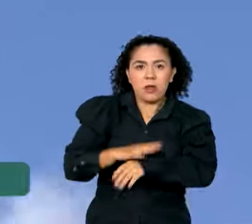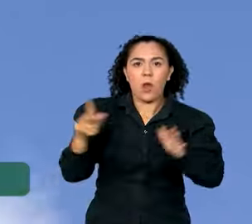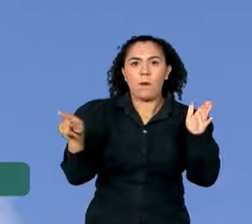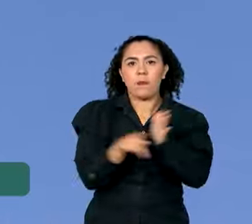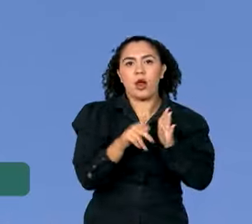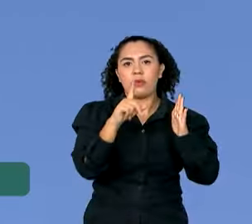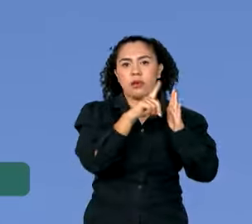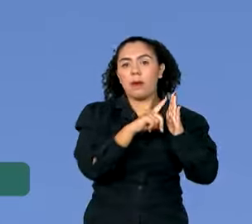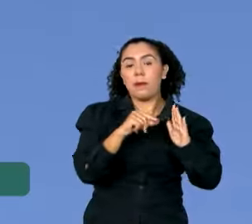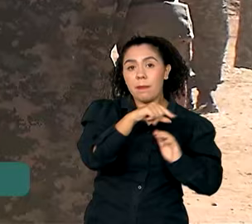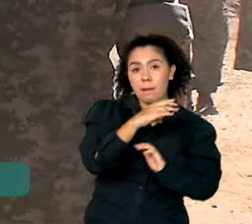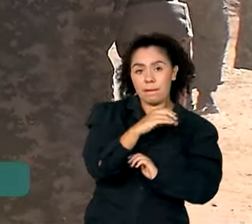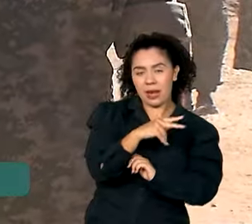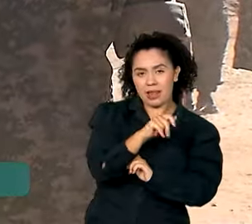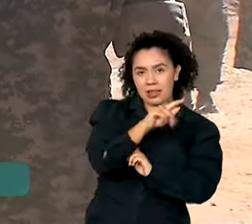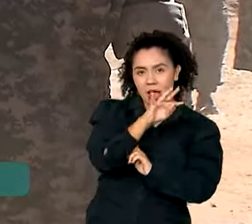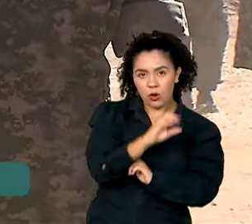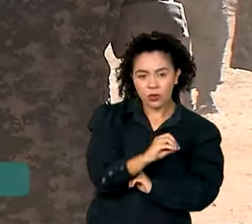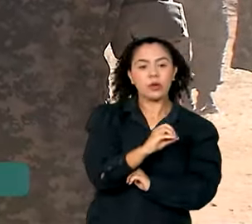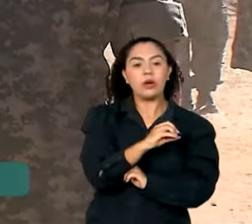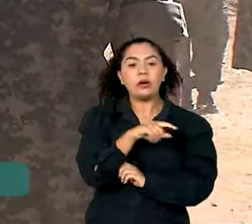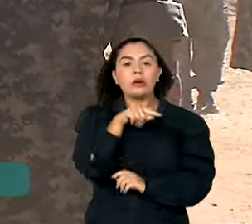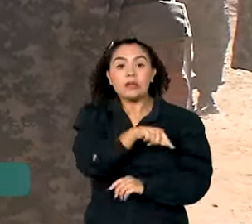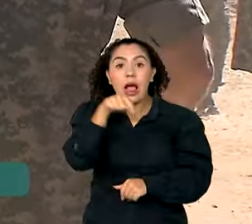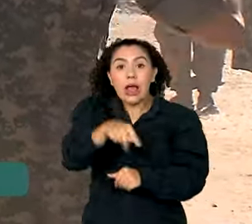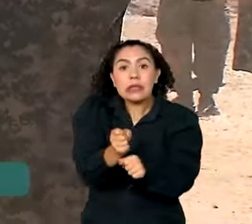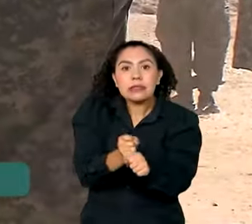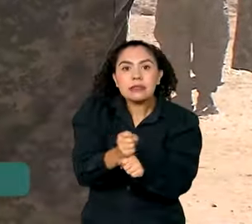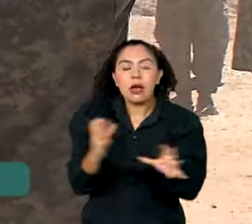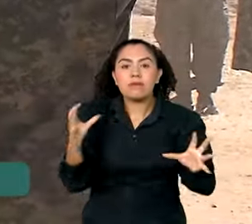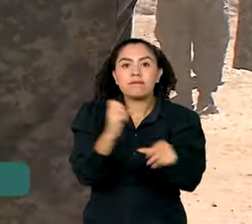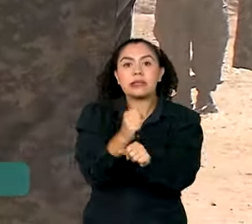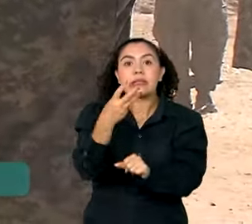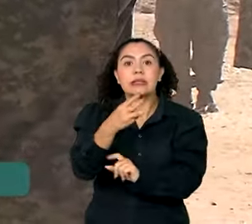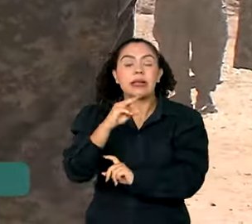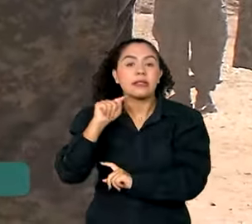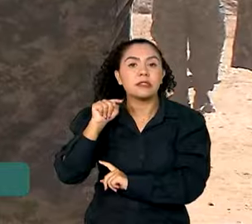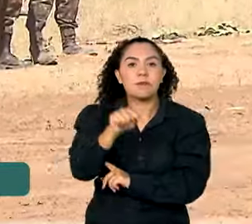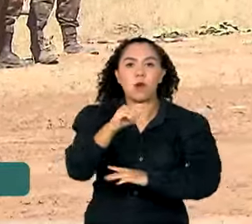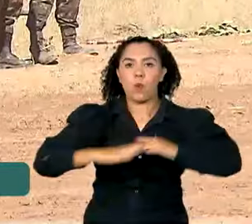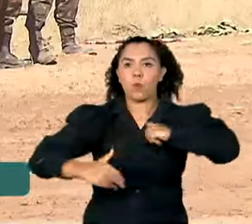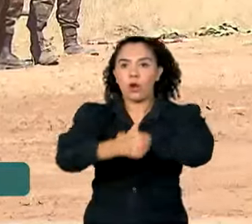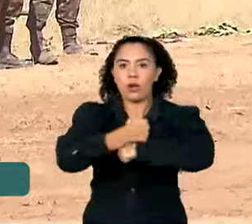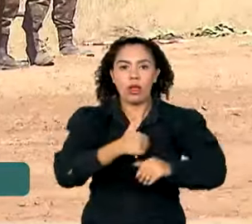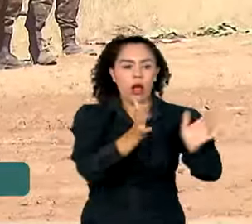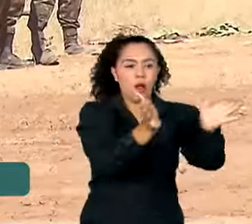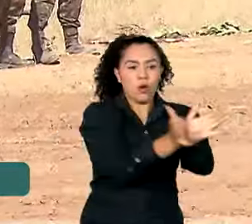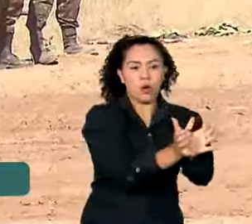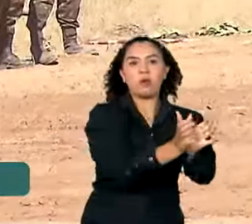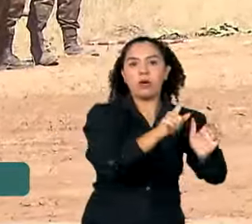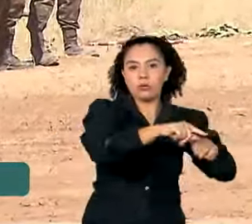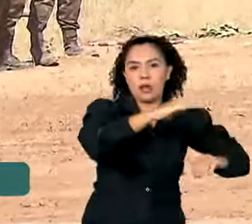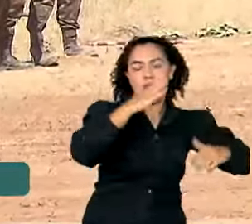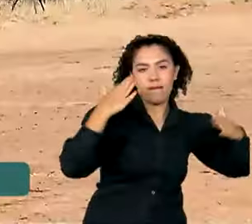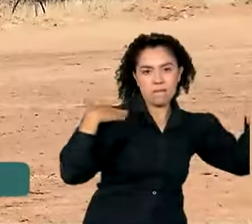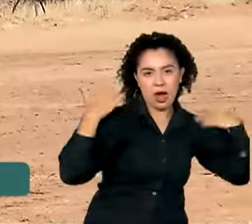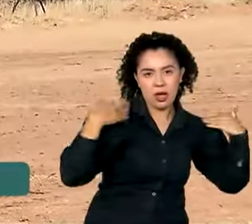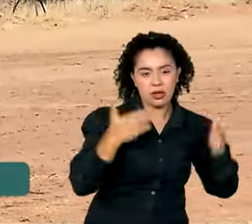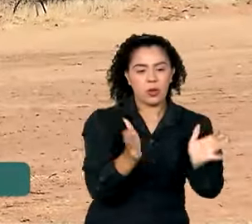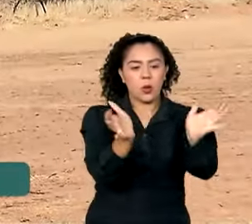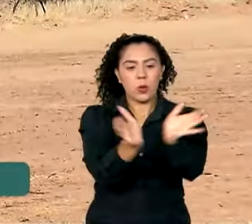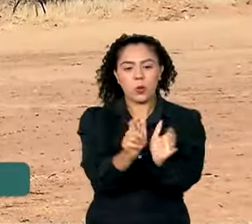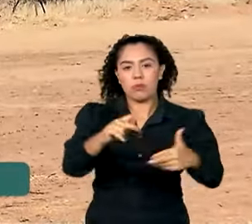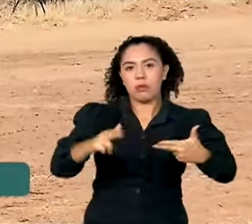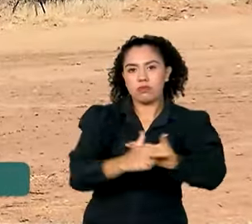Central. Neste ano, o treinamento reúne 3 mil militares da Marinha, Exército e Aeronáutica, além de tropas de